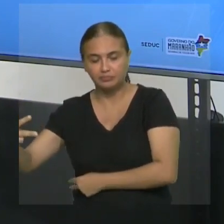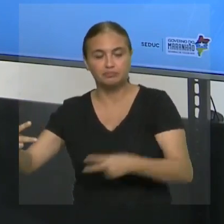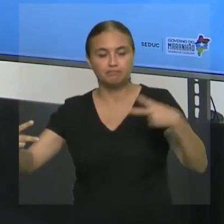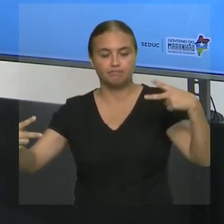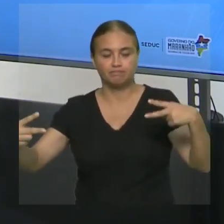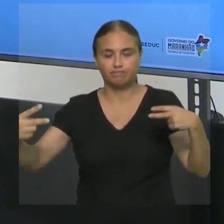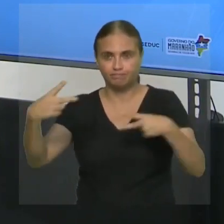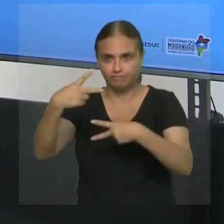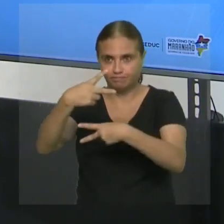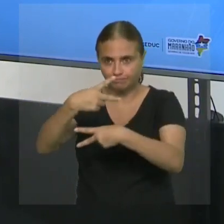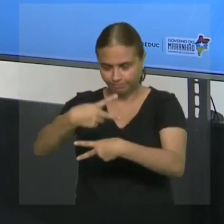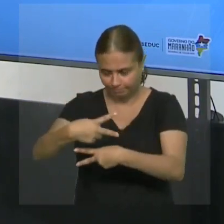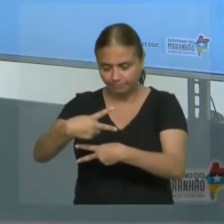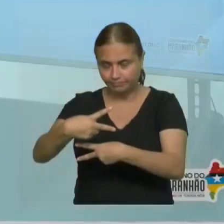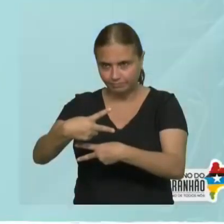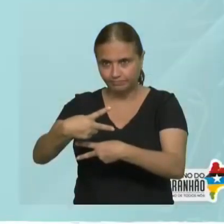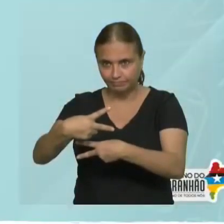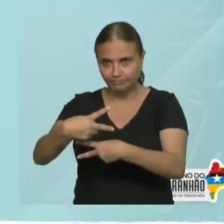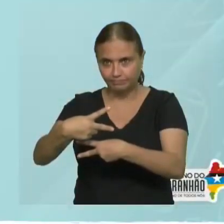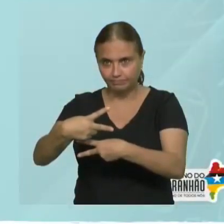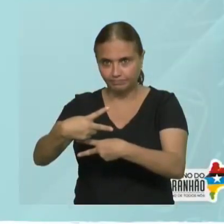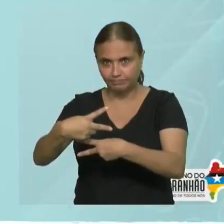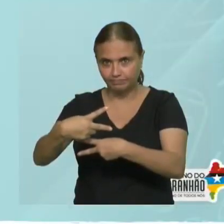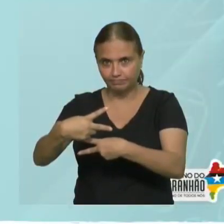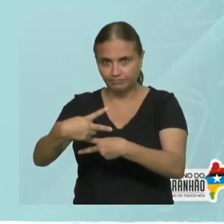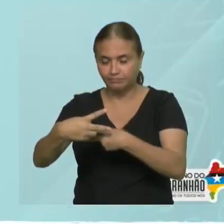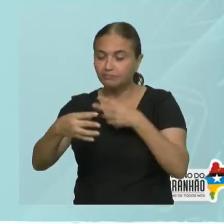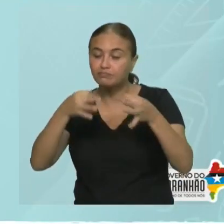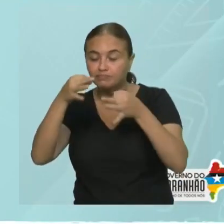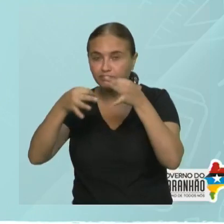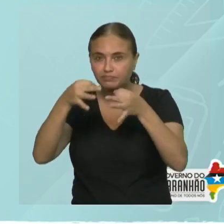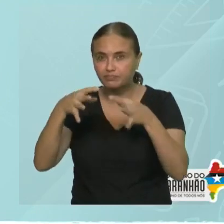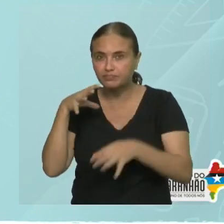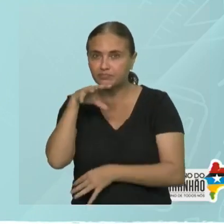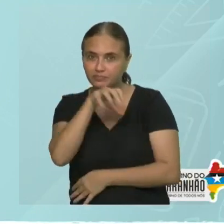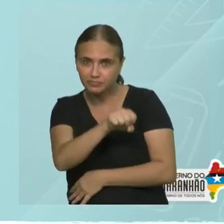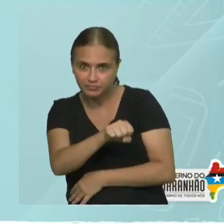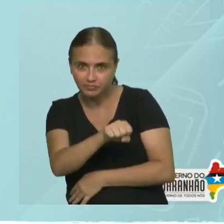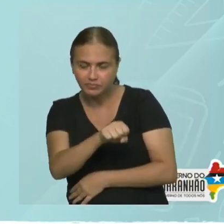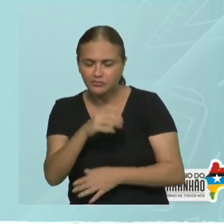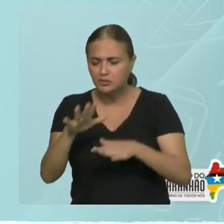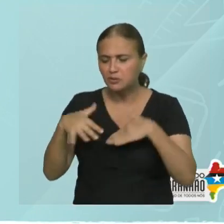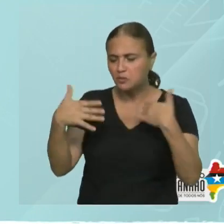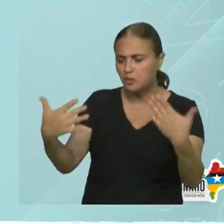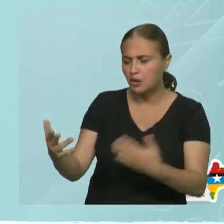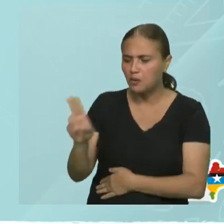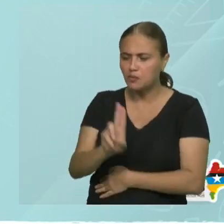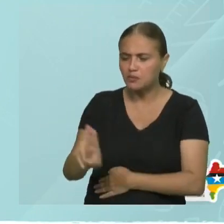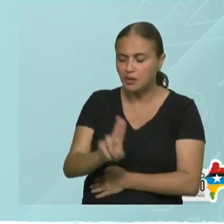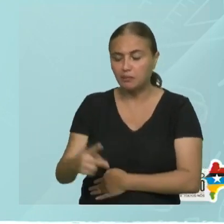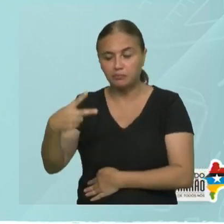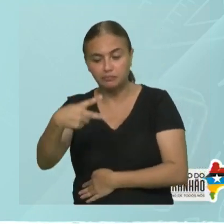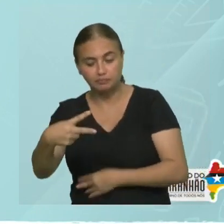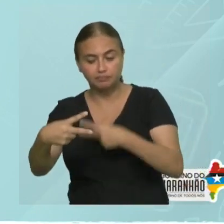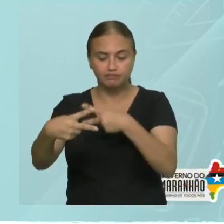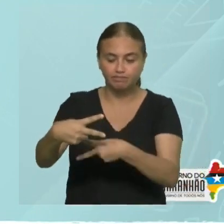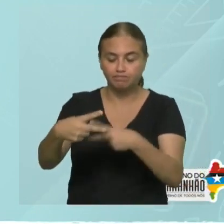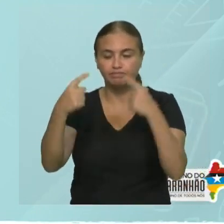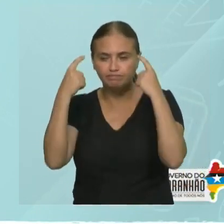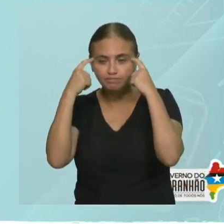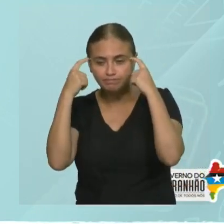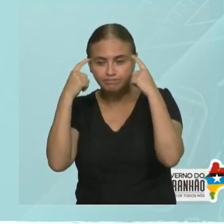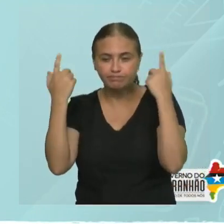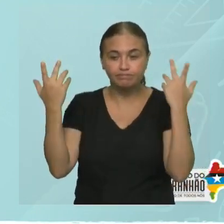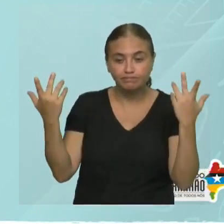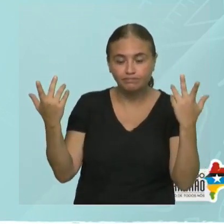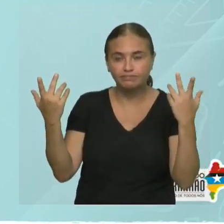o símbolo de menor que. Beleza? Agora, uma dica bem legal. Como é que você sabe qual dos sinais você vai colocar? É só você pensar assim,